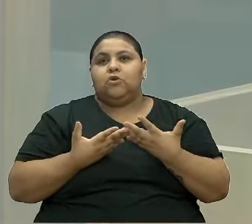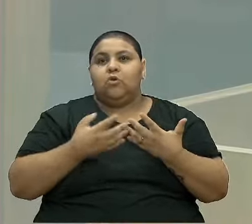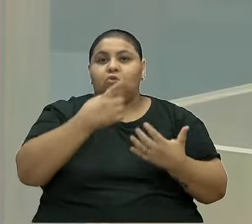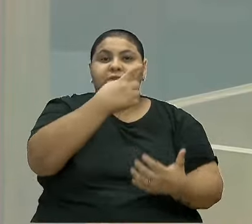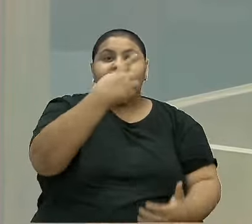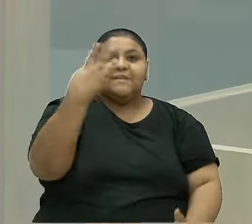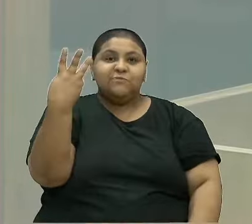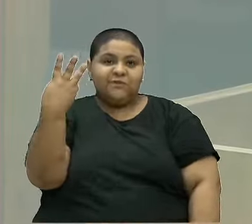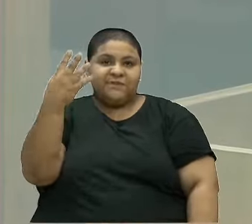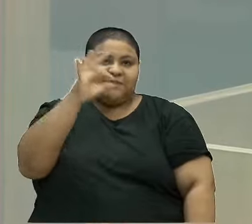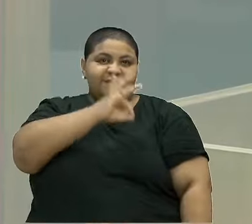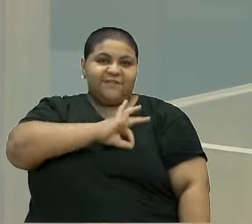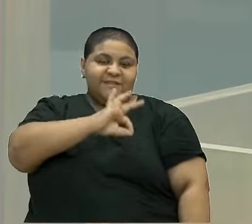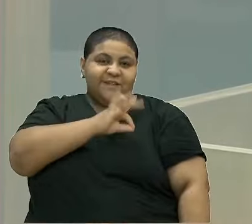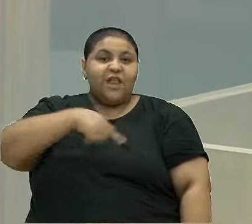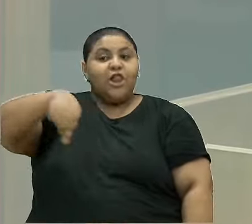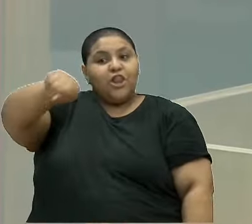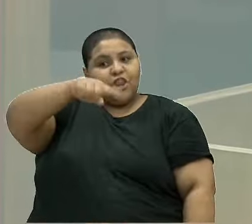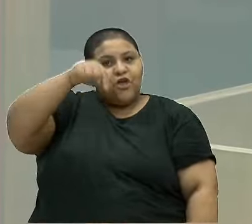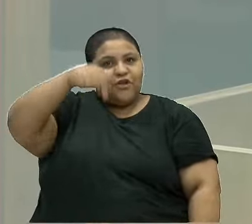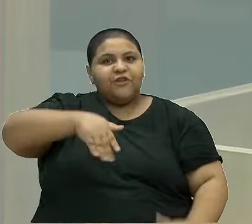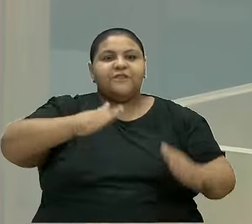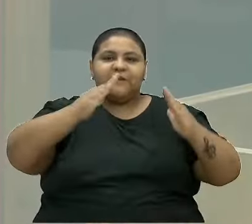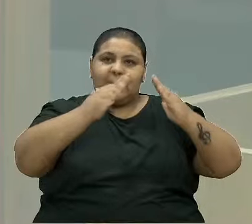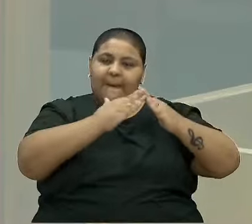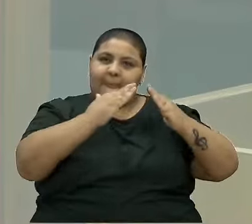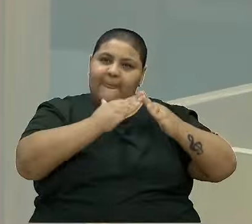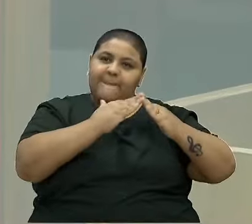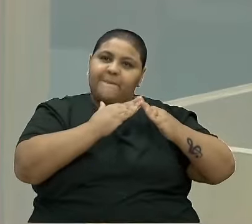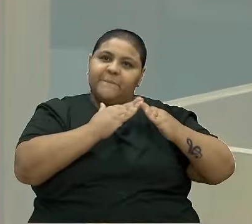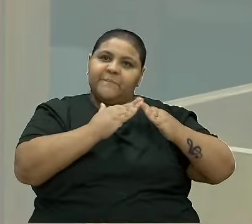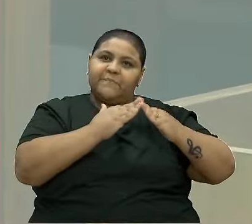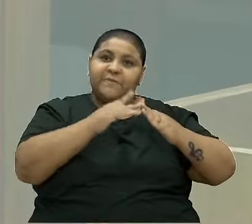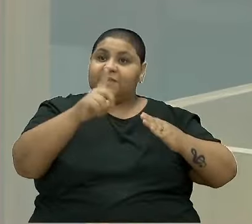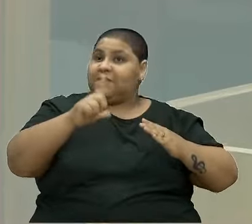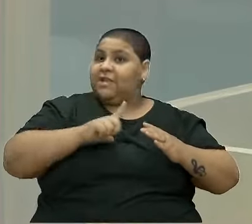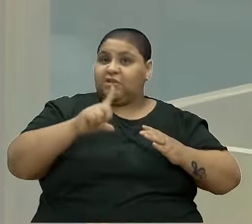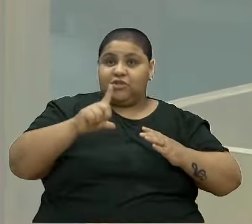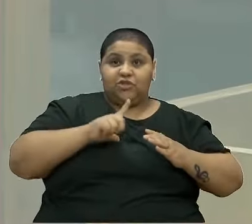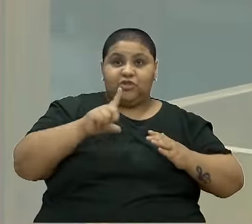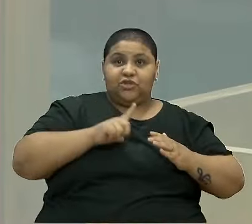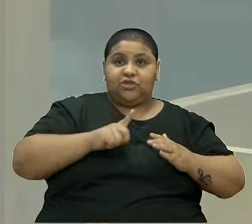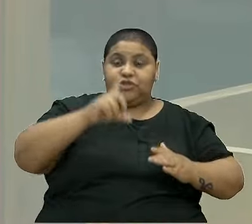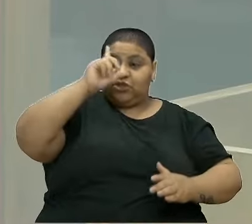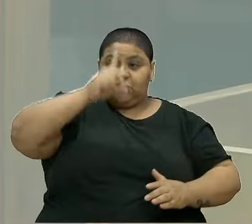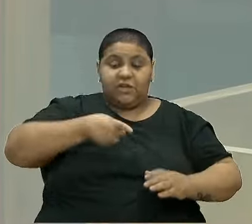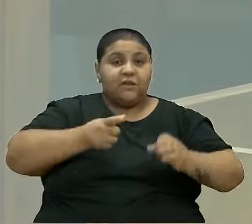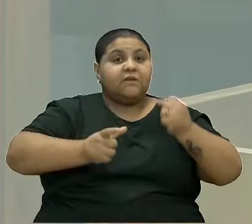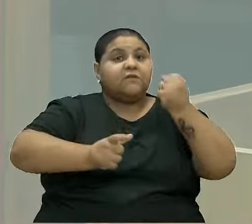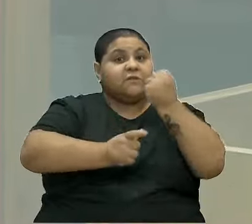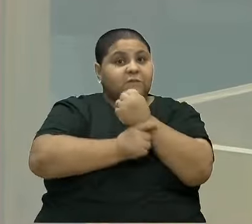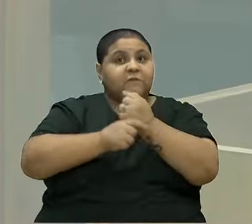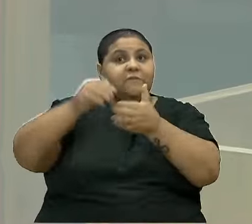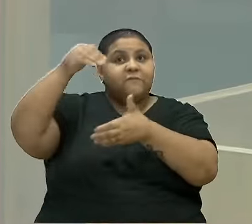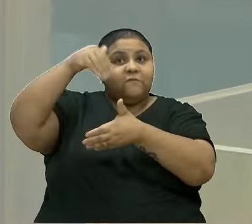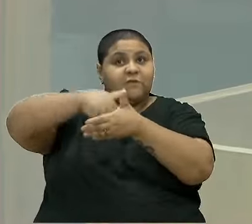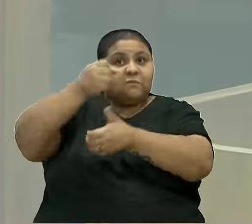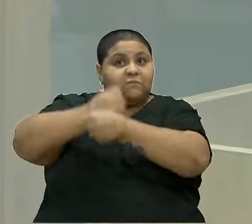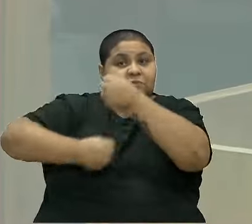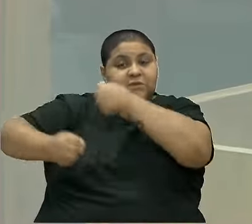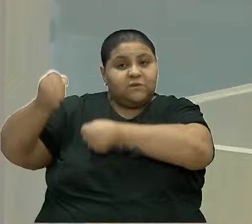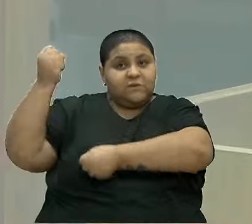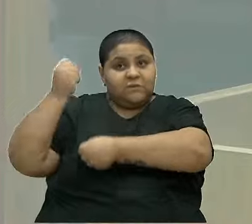13º? Nós, inclusive, aqui na Casa Vereadores, não tínhamos esse direito garantido e votamos o ano passado.